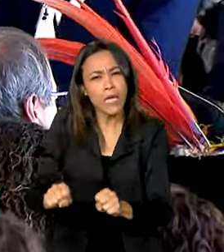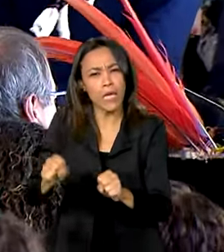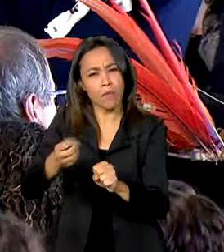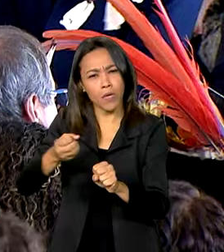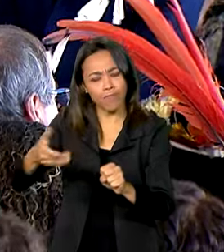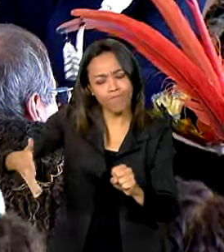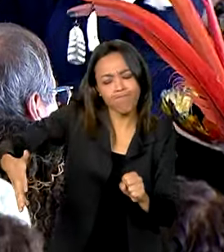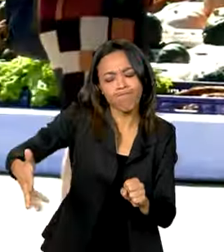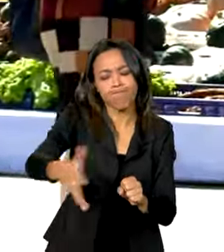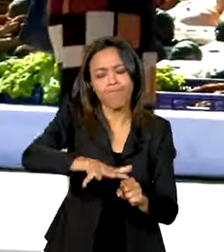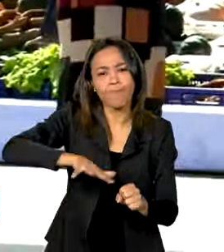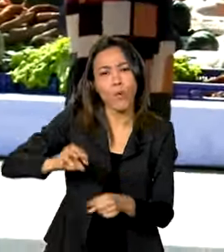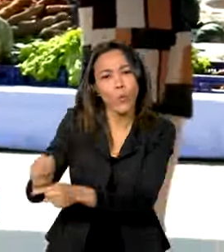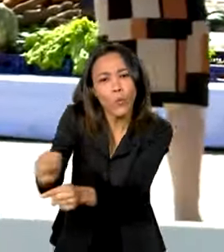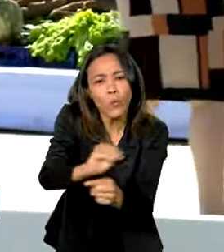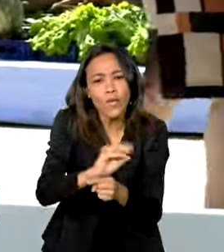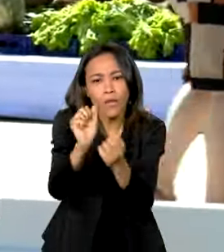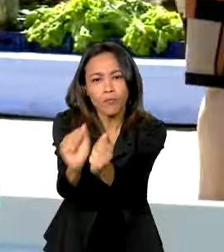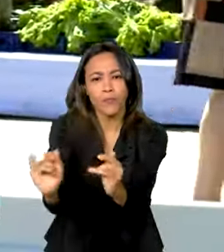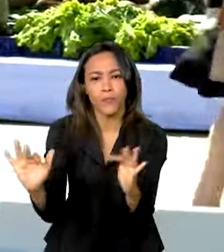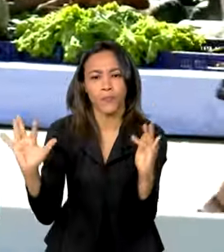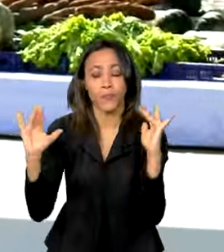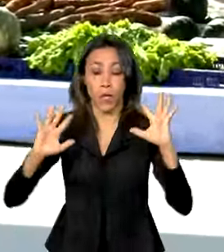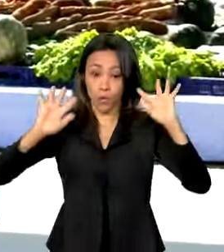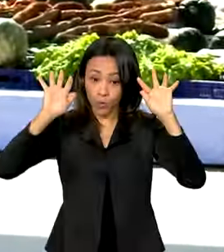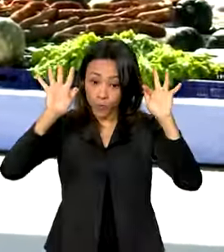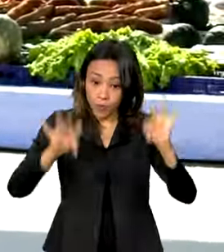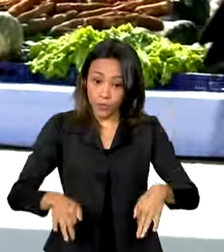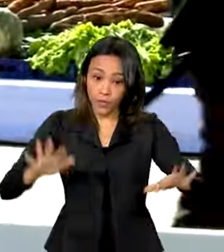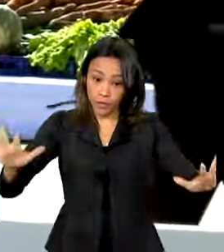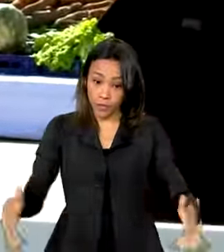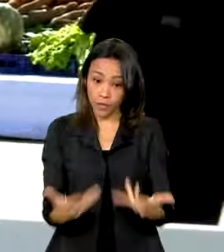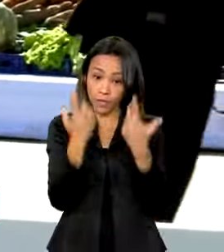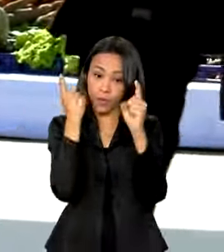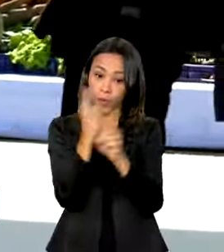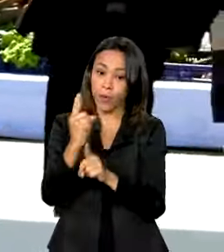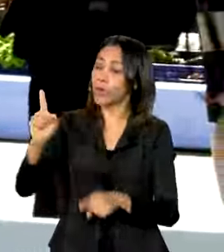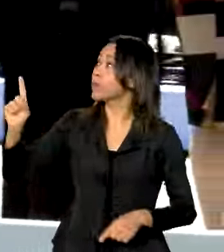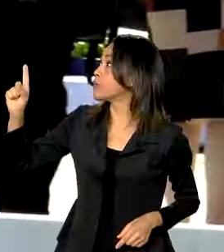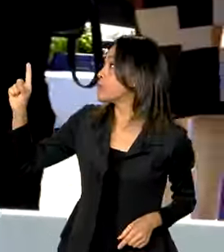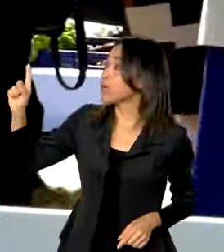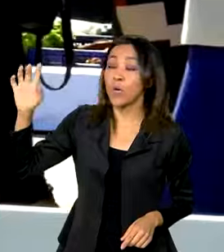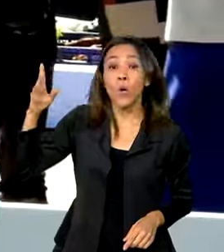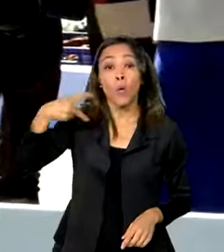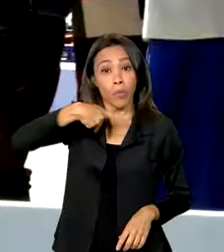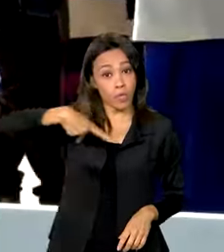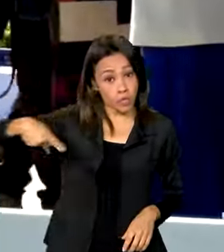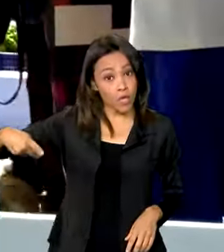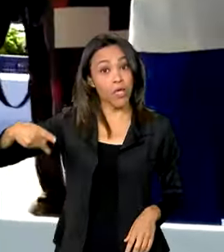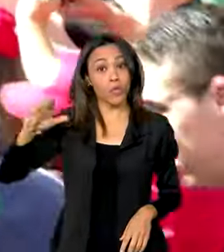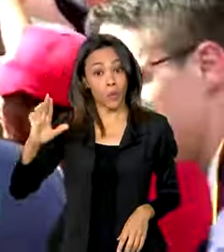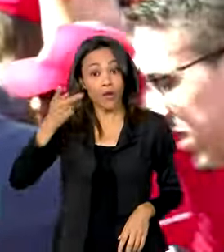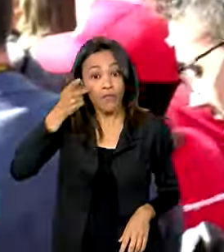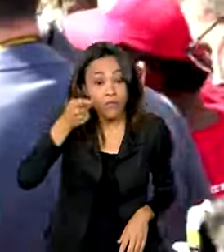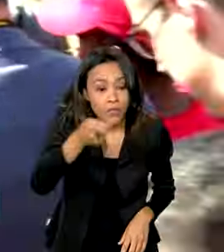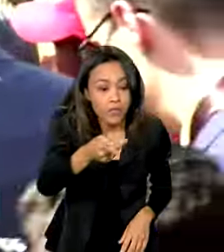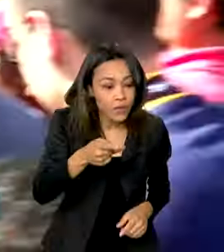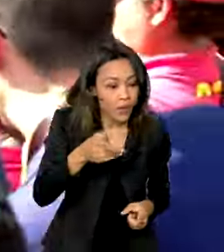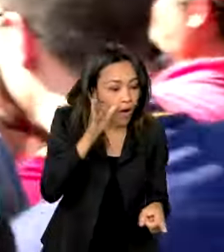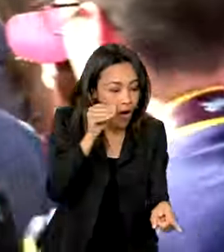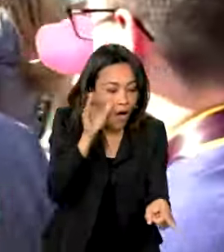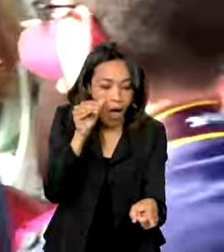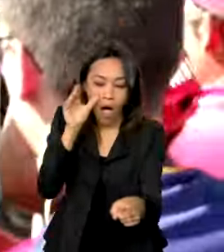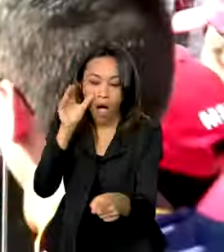agroecológica. Ao final do evento, o presidente Lula visitou uma mostra de produtos da agricultura familiar e uma